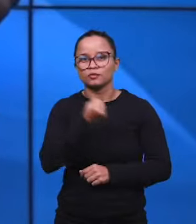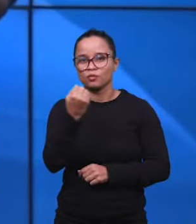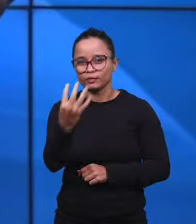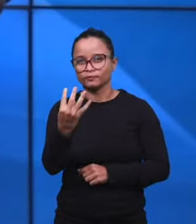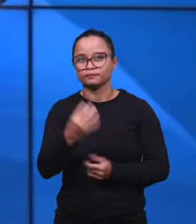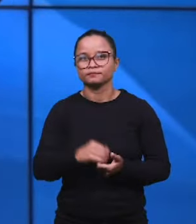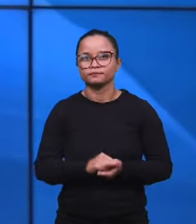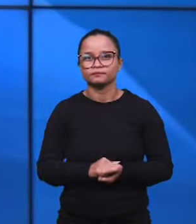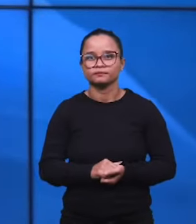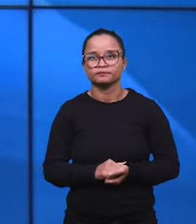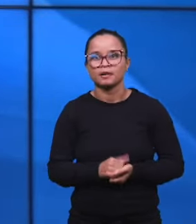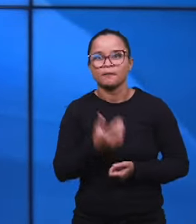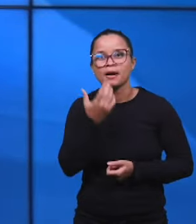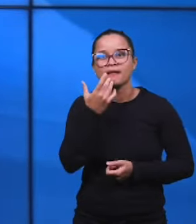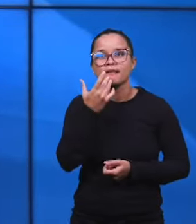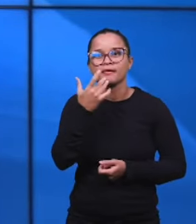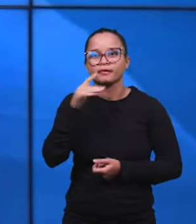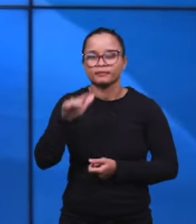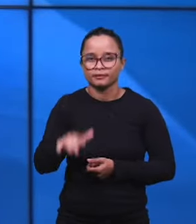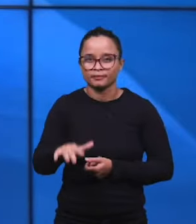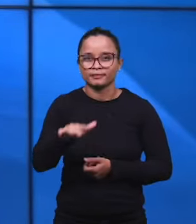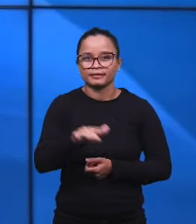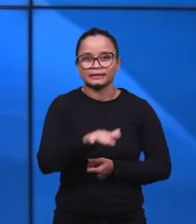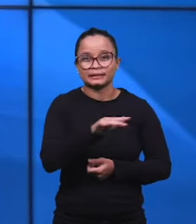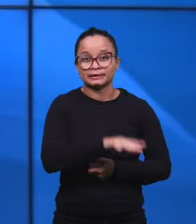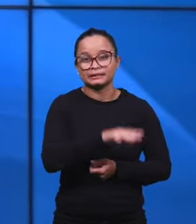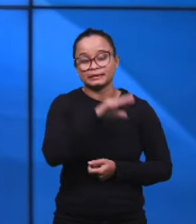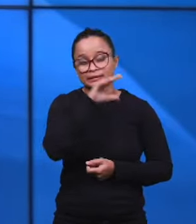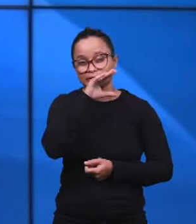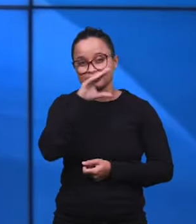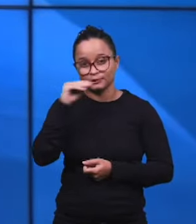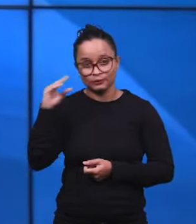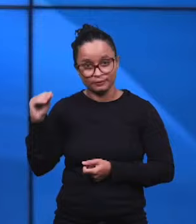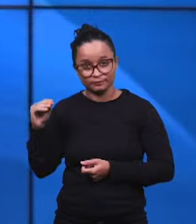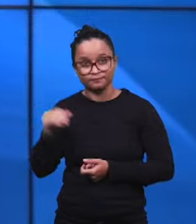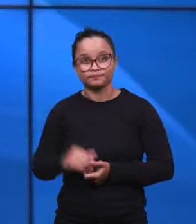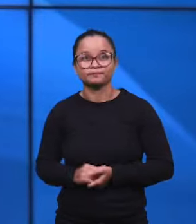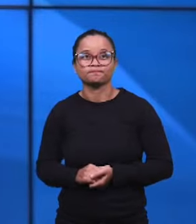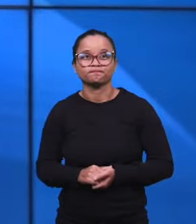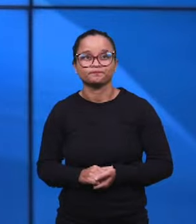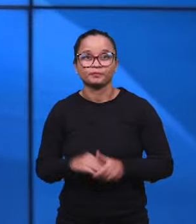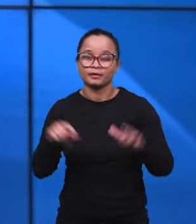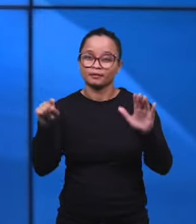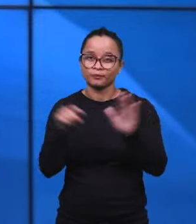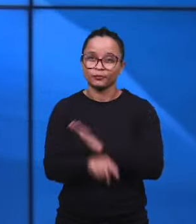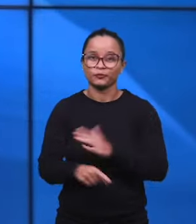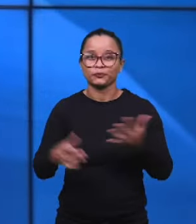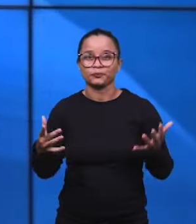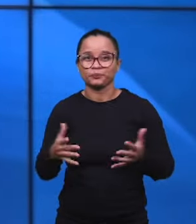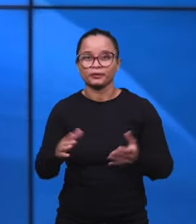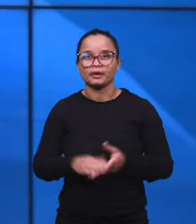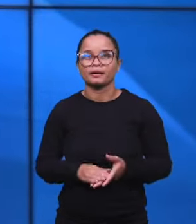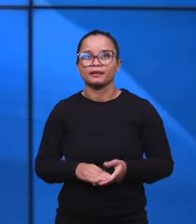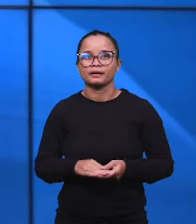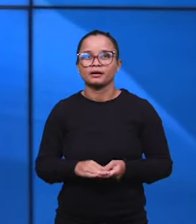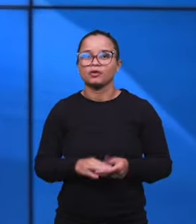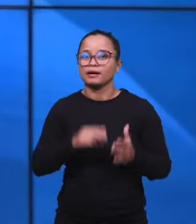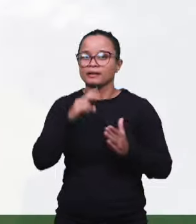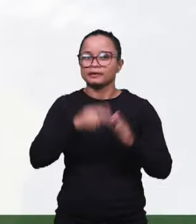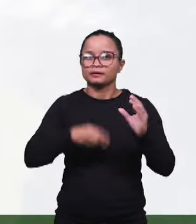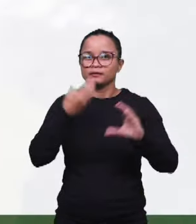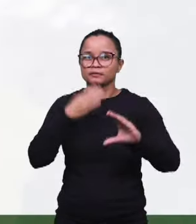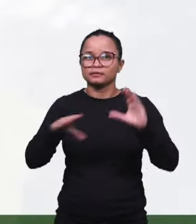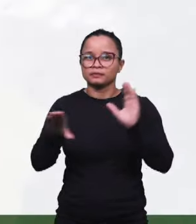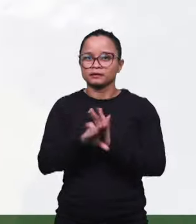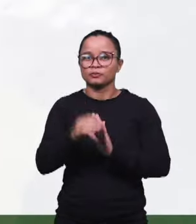4, que ela é para crianças, intermediários e adolescentes. E essa pergunta, ela diz assim,